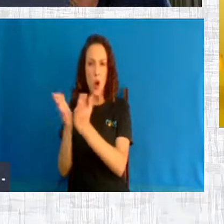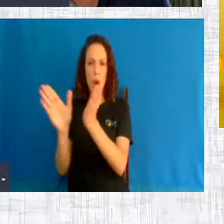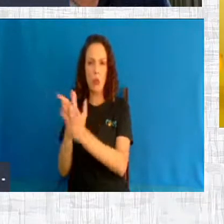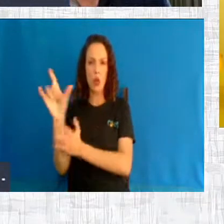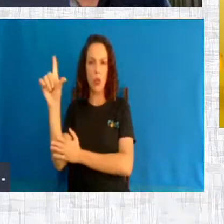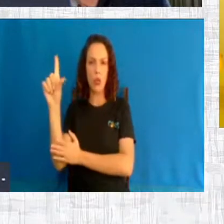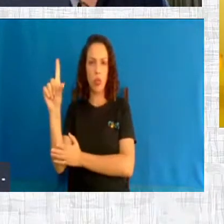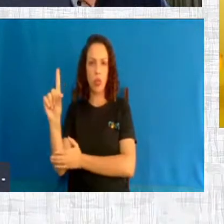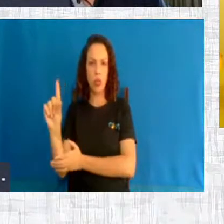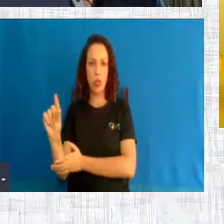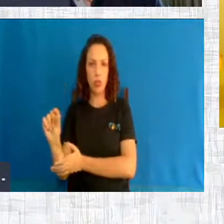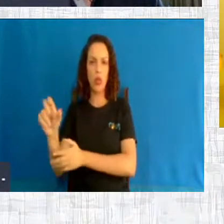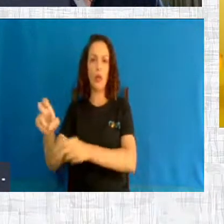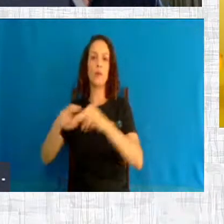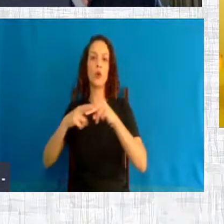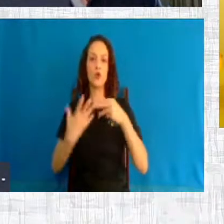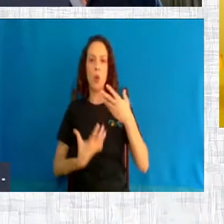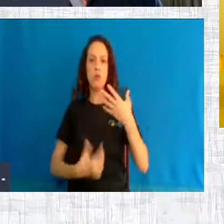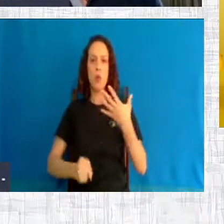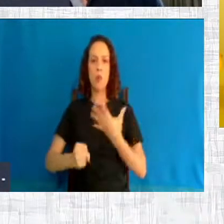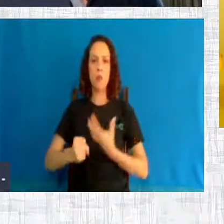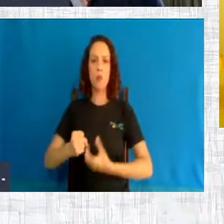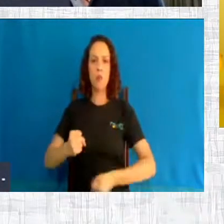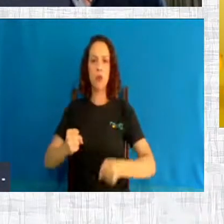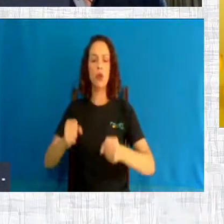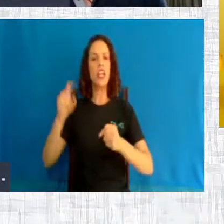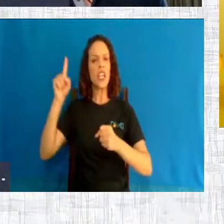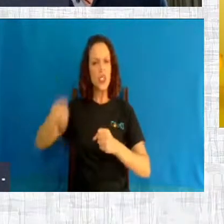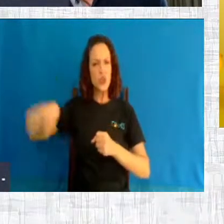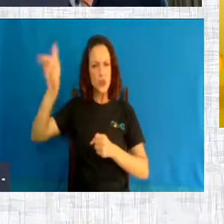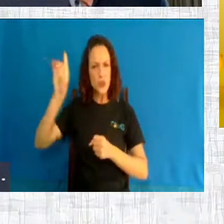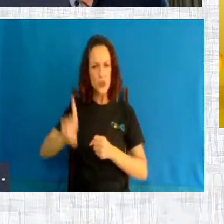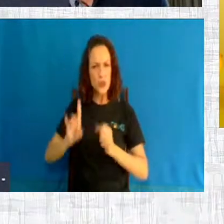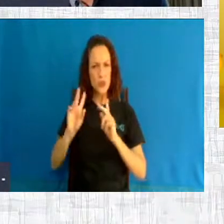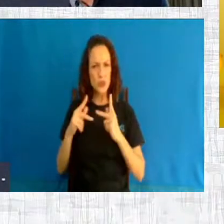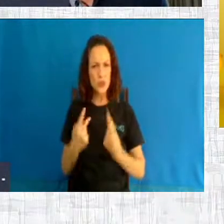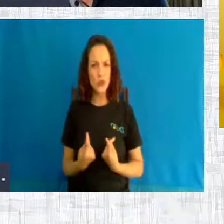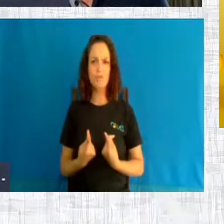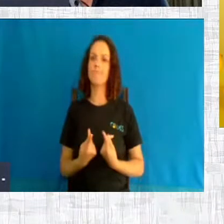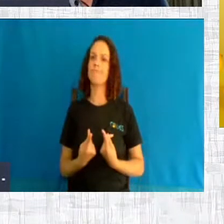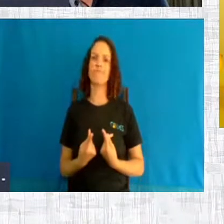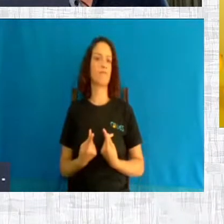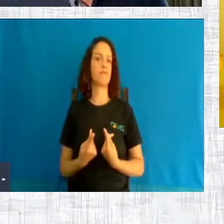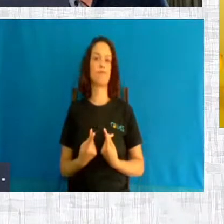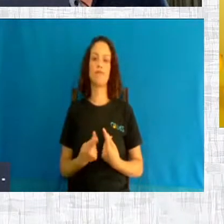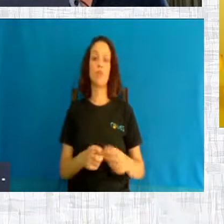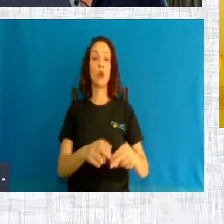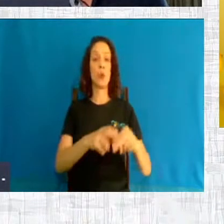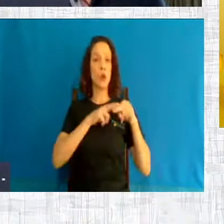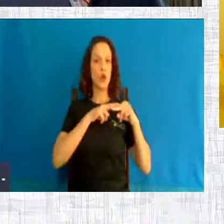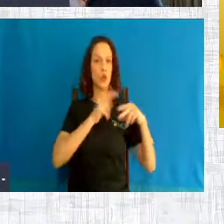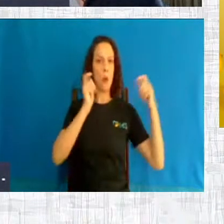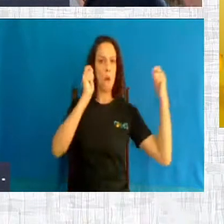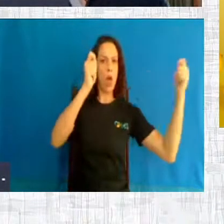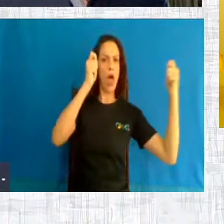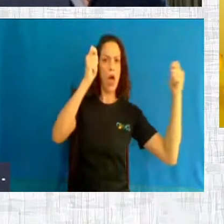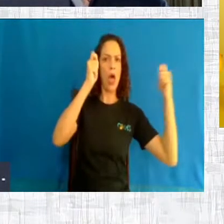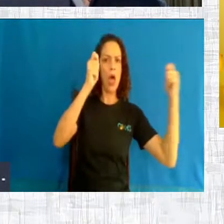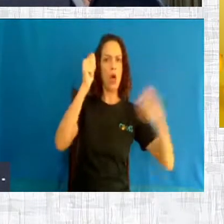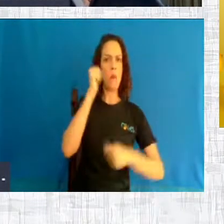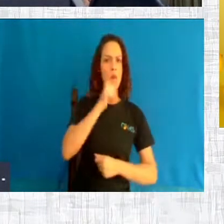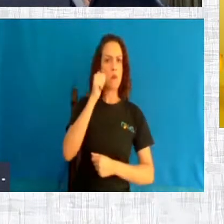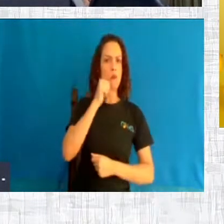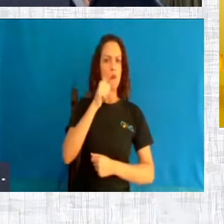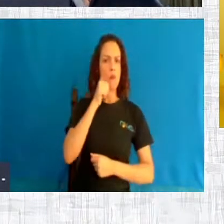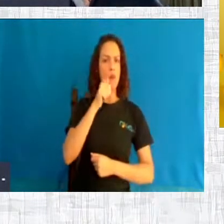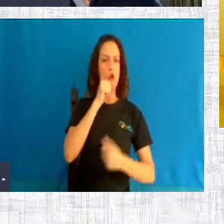Isso não é defesa de direitos humanos, não é? Então, nessas causas feministas de terceira geração que promovem, não as coisas